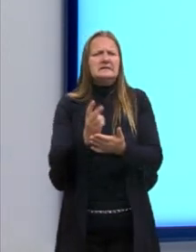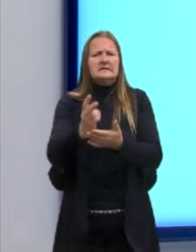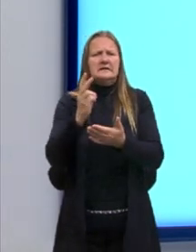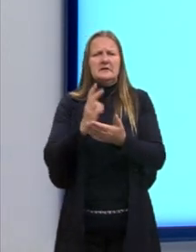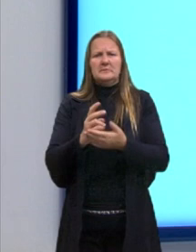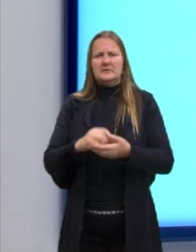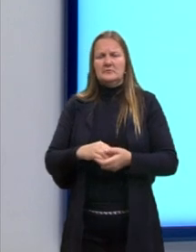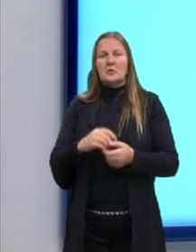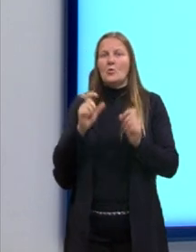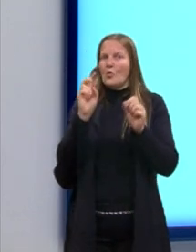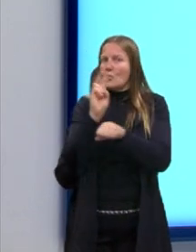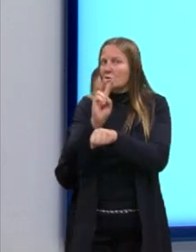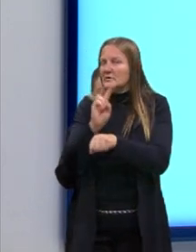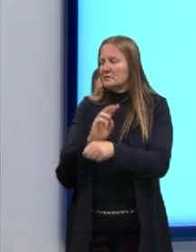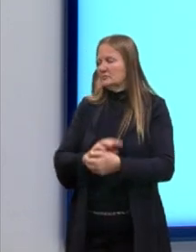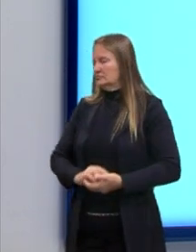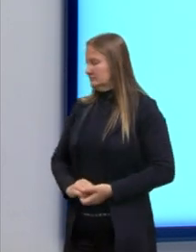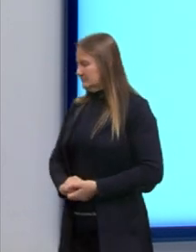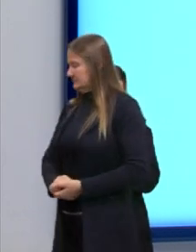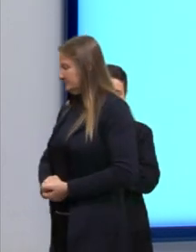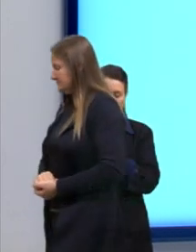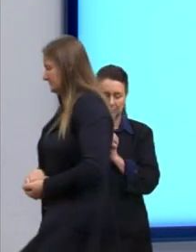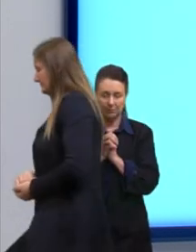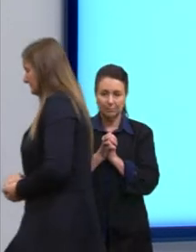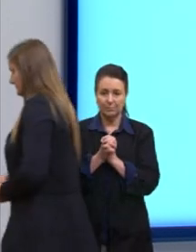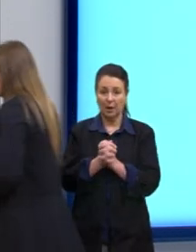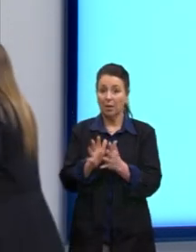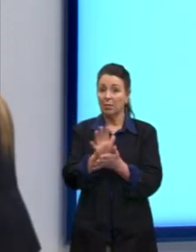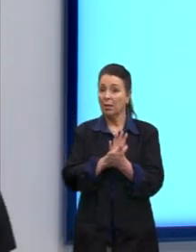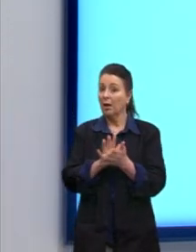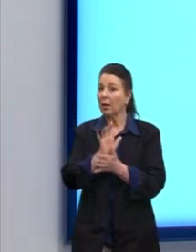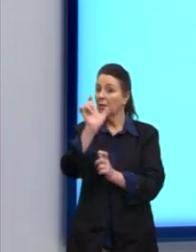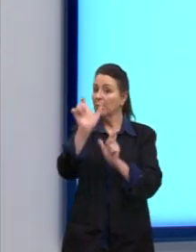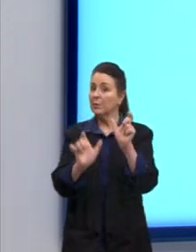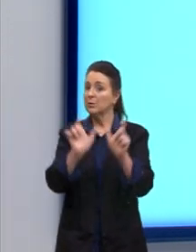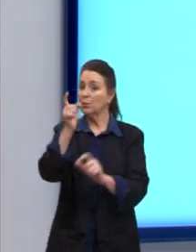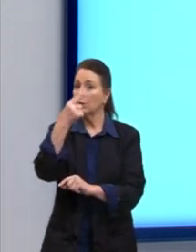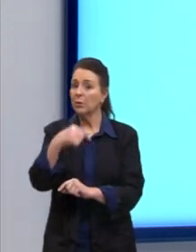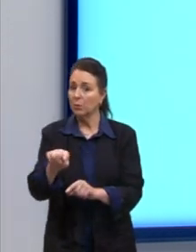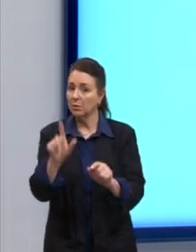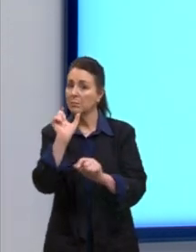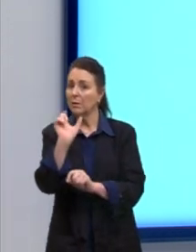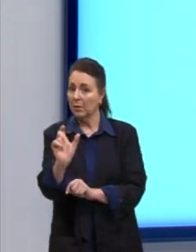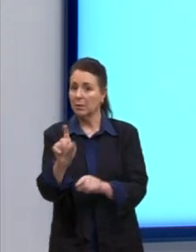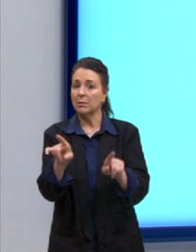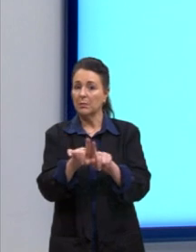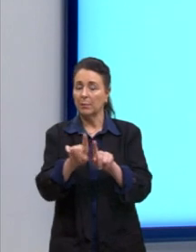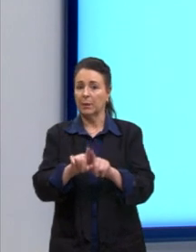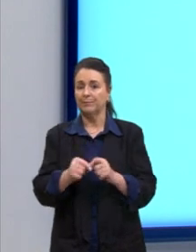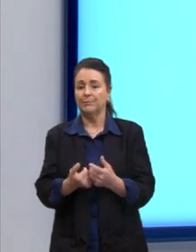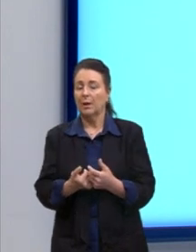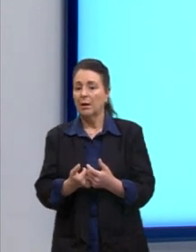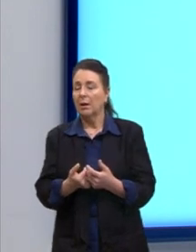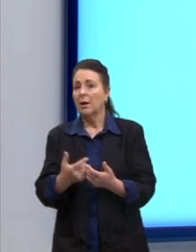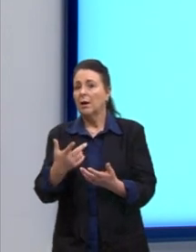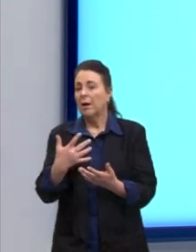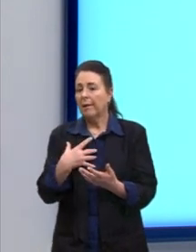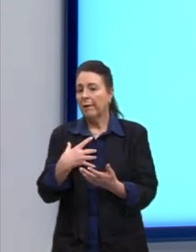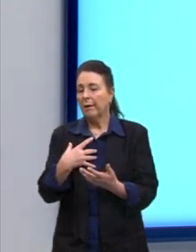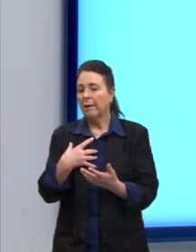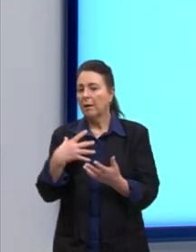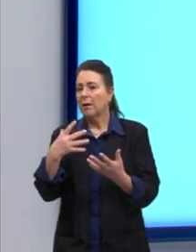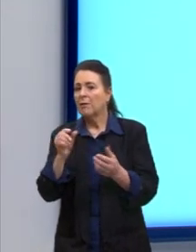nunca, ninguém, entre outros possíveis. Aposte em resultados que sejam